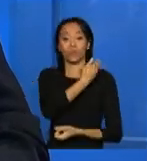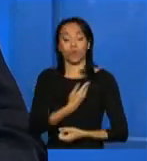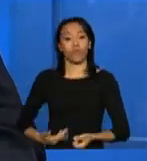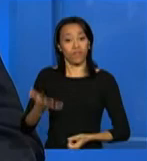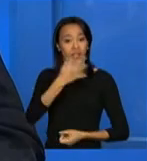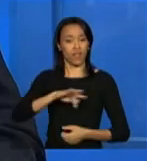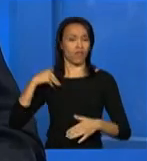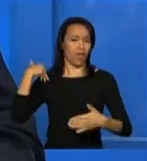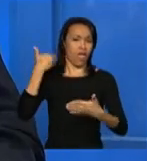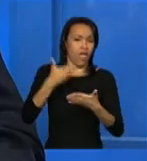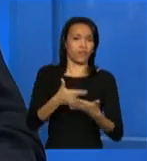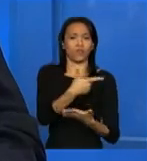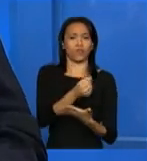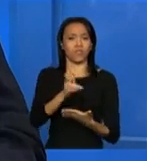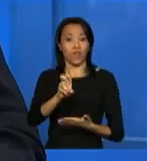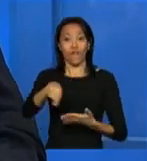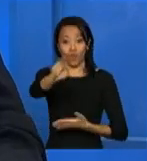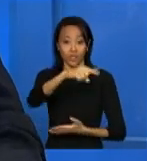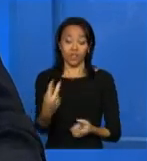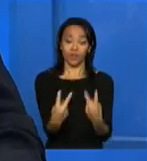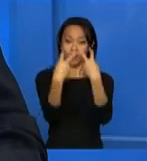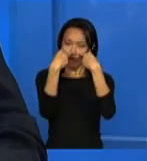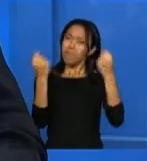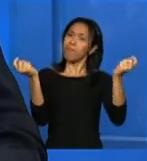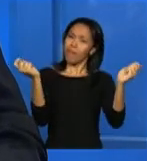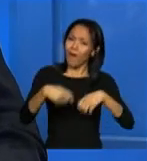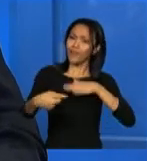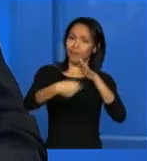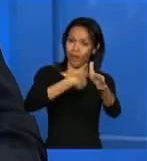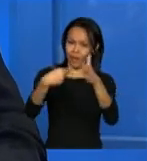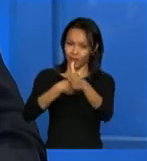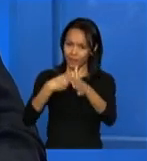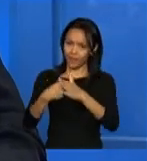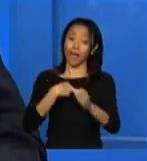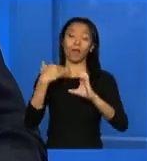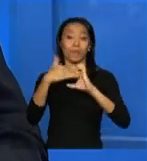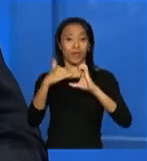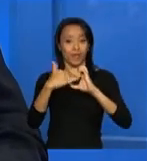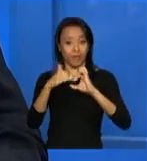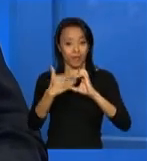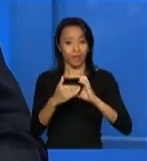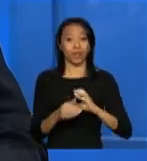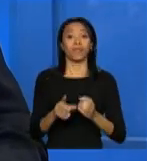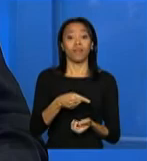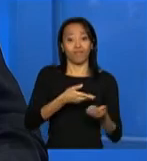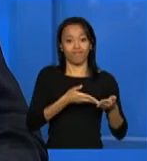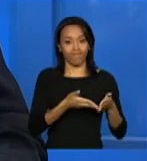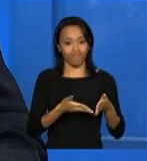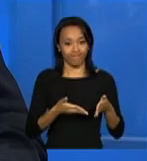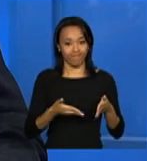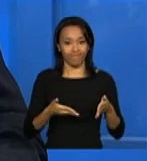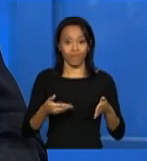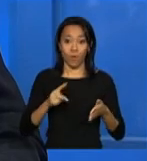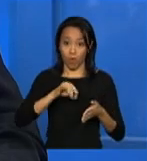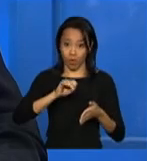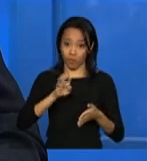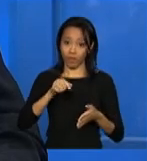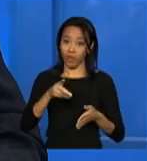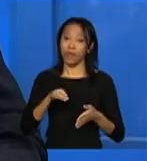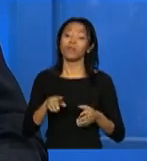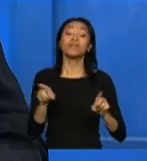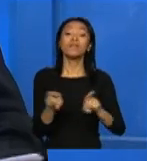Você que nos assiste pode fazer suas perguntas pelo e-mail tele.mds.gov